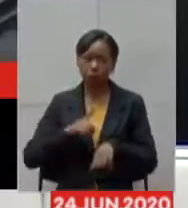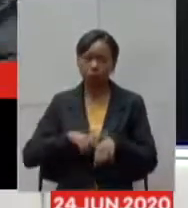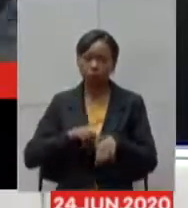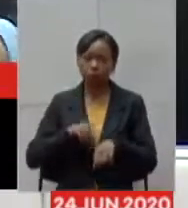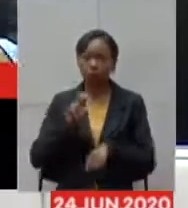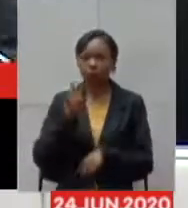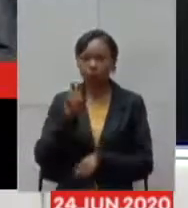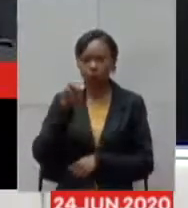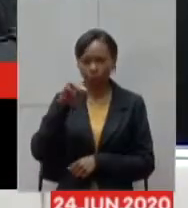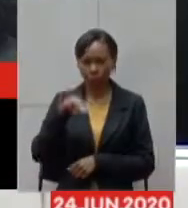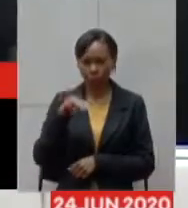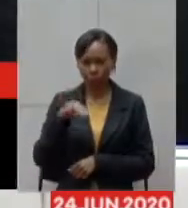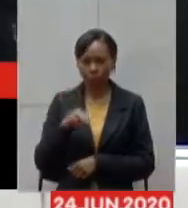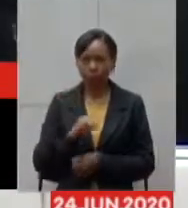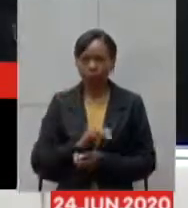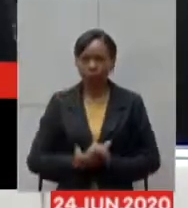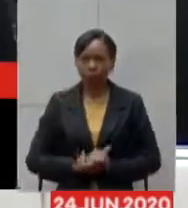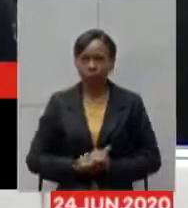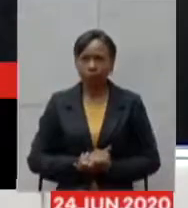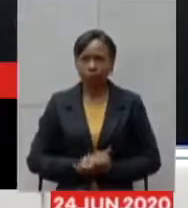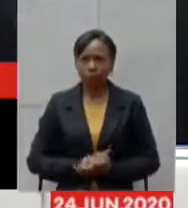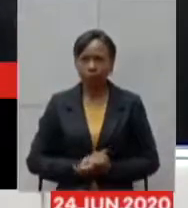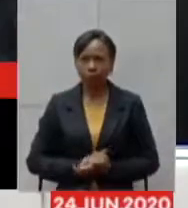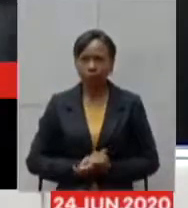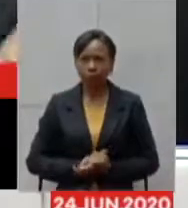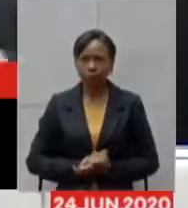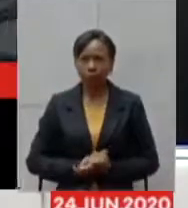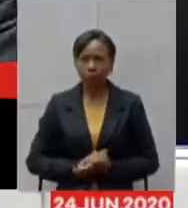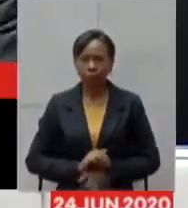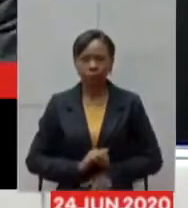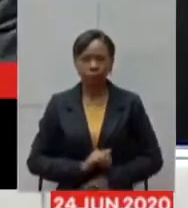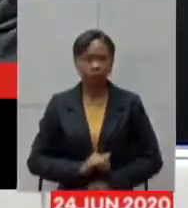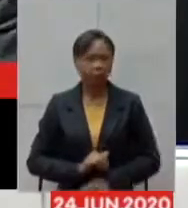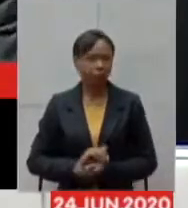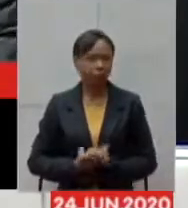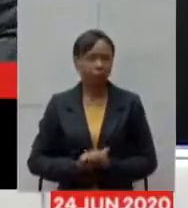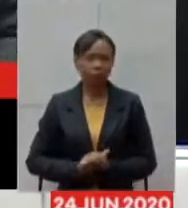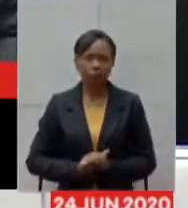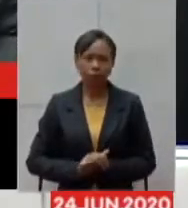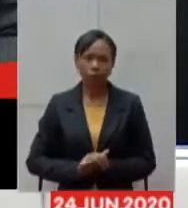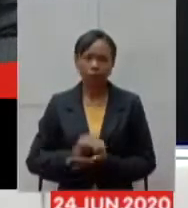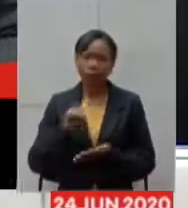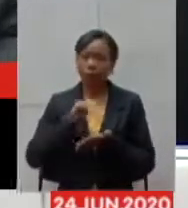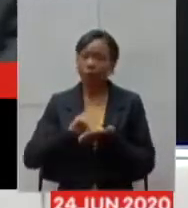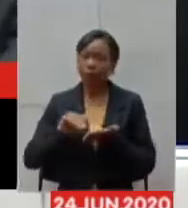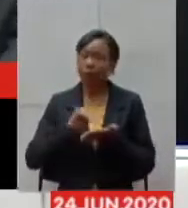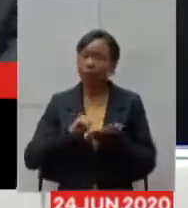deputado eu tenho que responder tem uma pergunta para mim secretário Otto